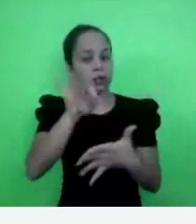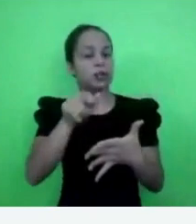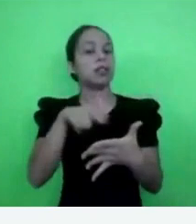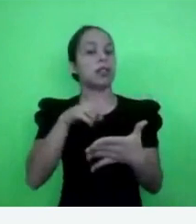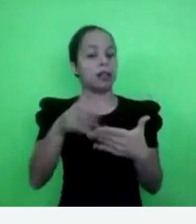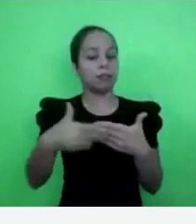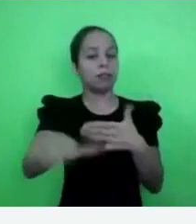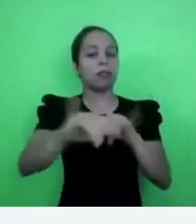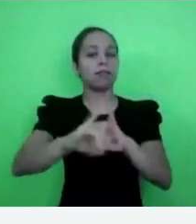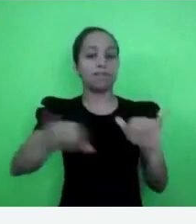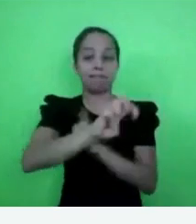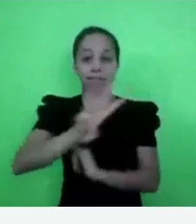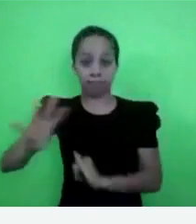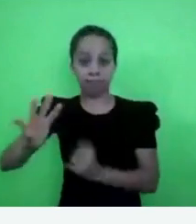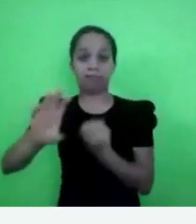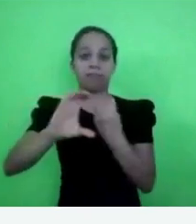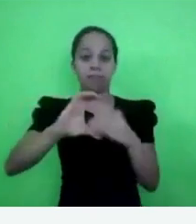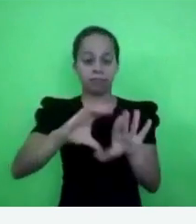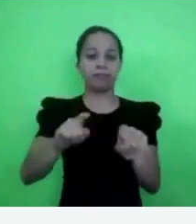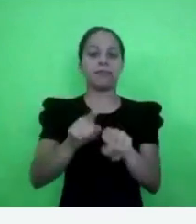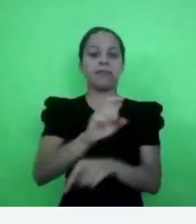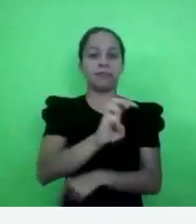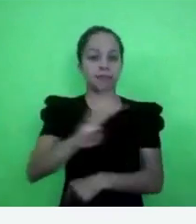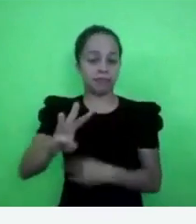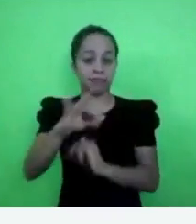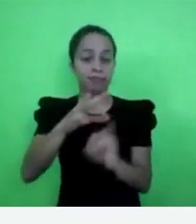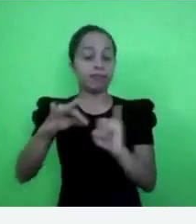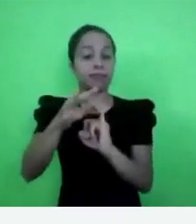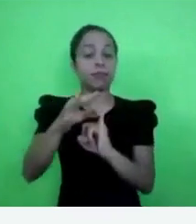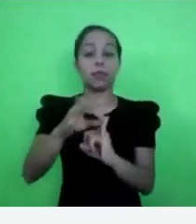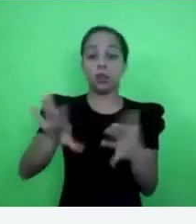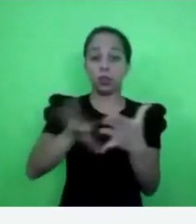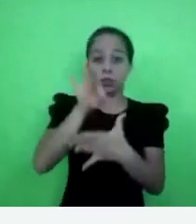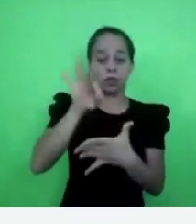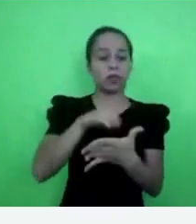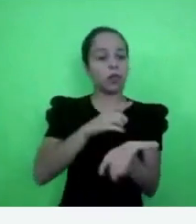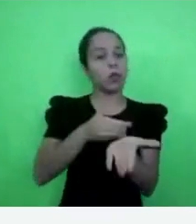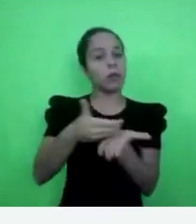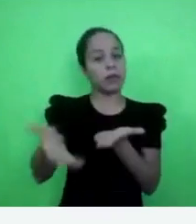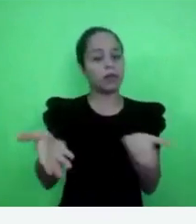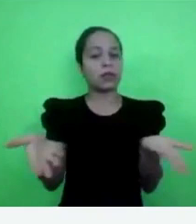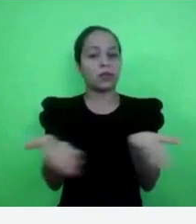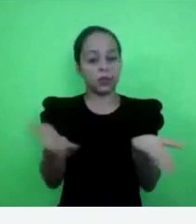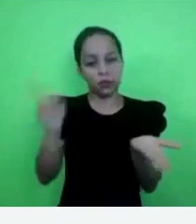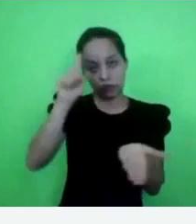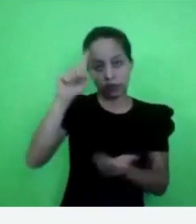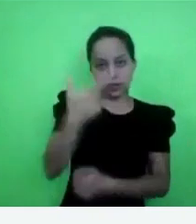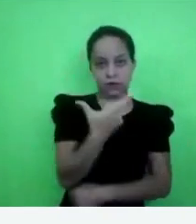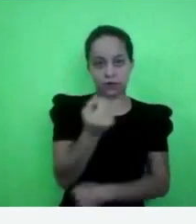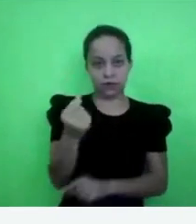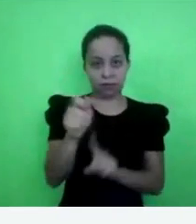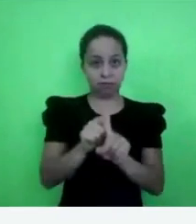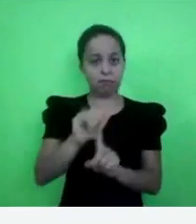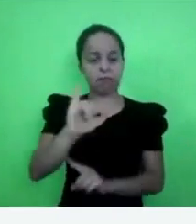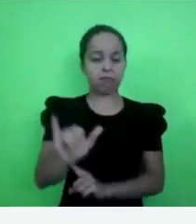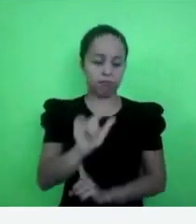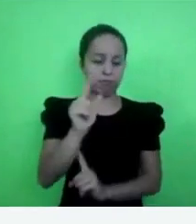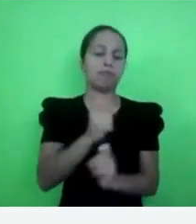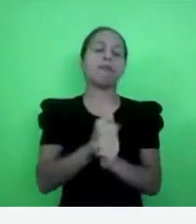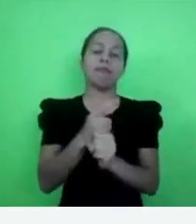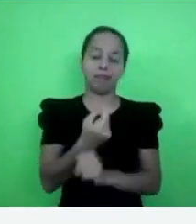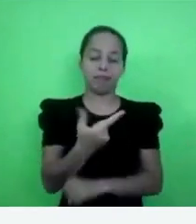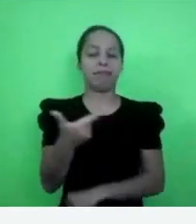foi divulgado no sítio do CFOI e do IFES. O sorteio está iniciando conforme previsto, hoje, dia 20 de setembro de